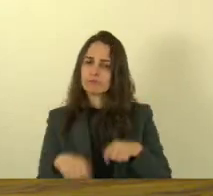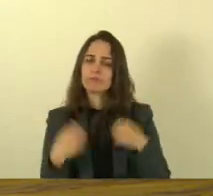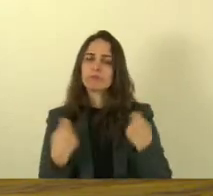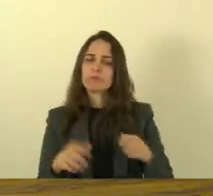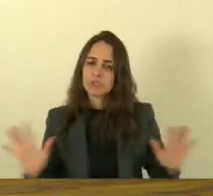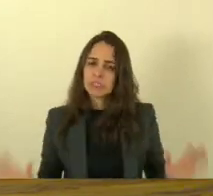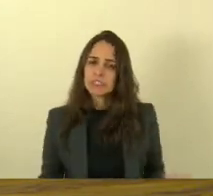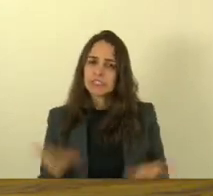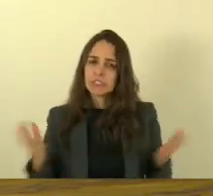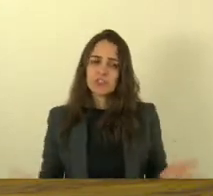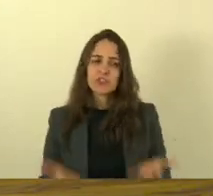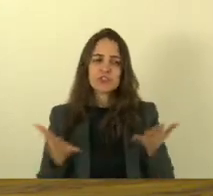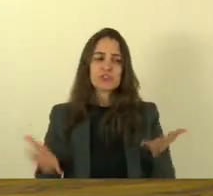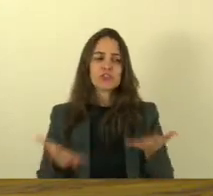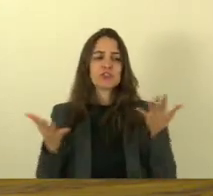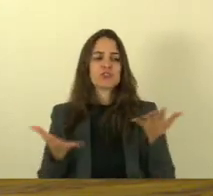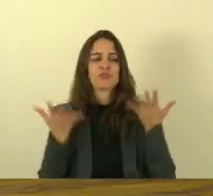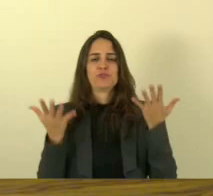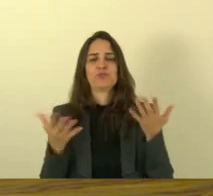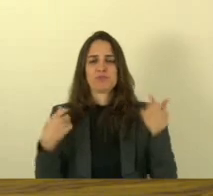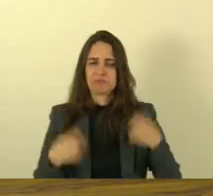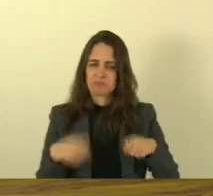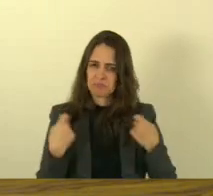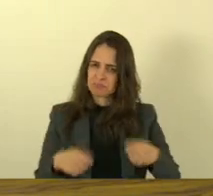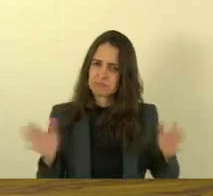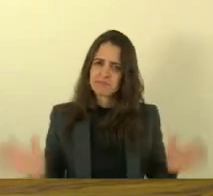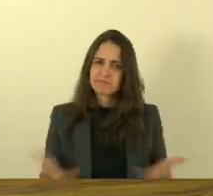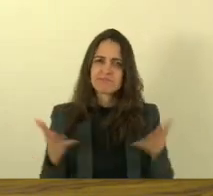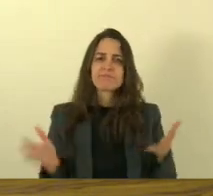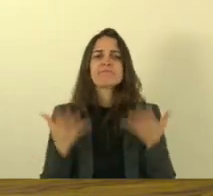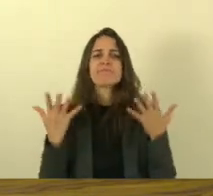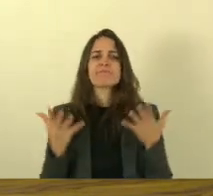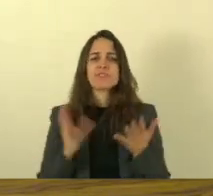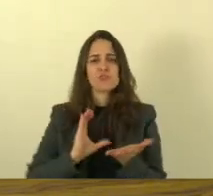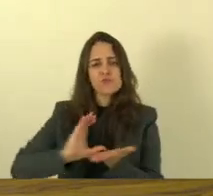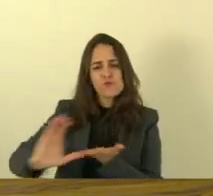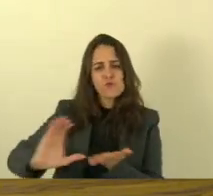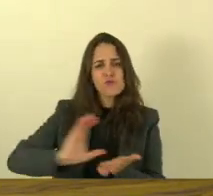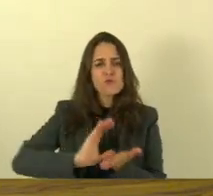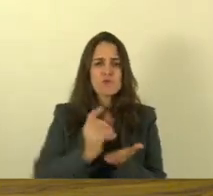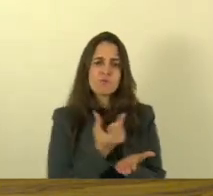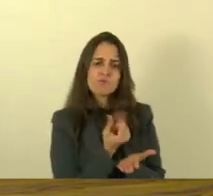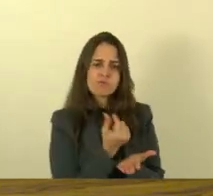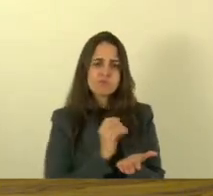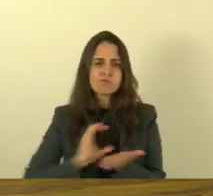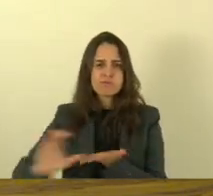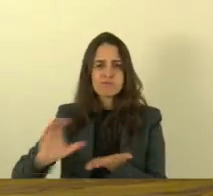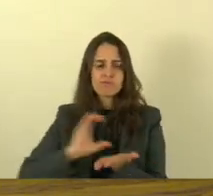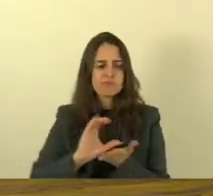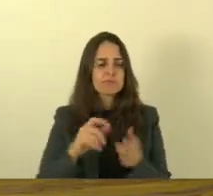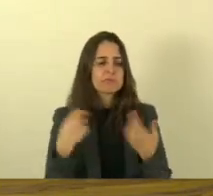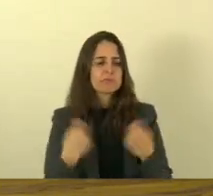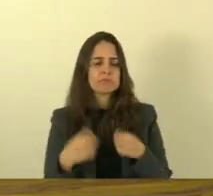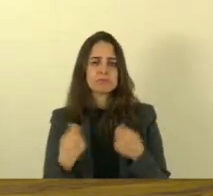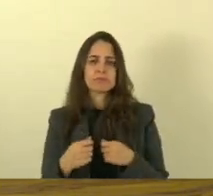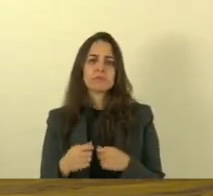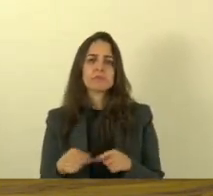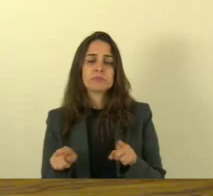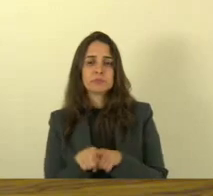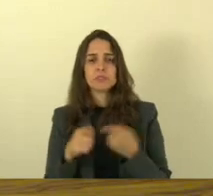incentivo que precisa de investimento que precisa do poder